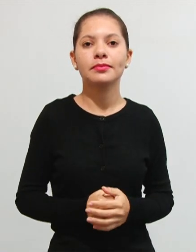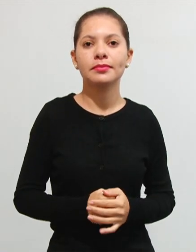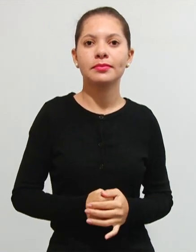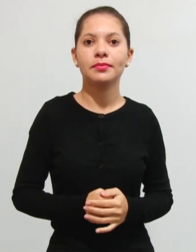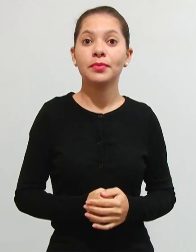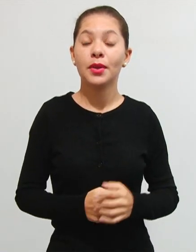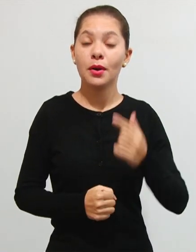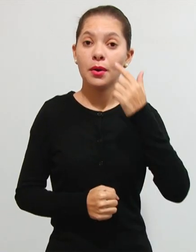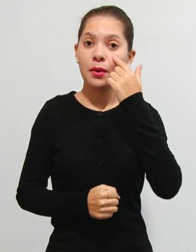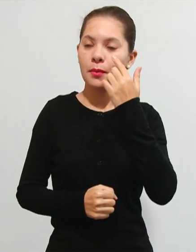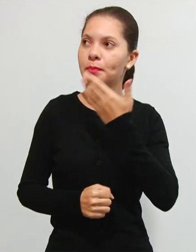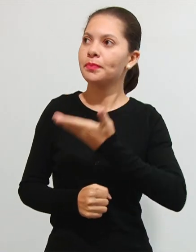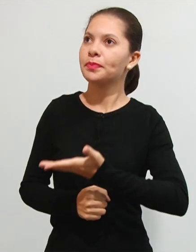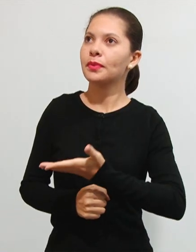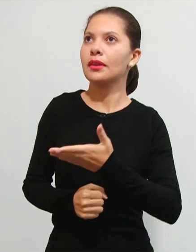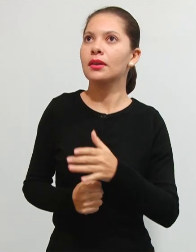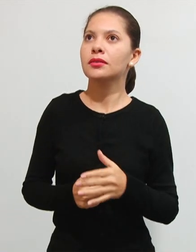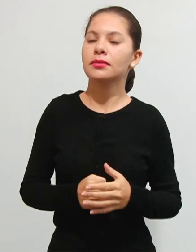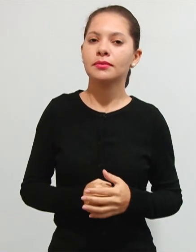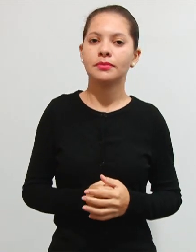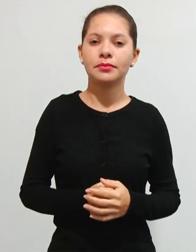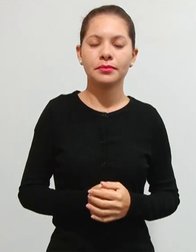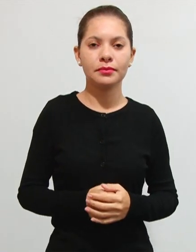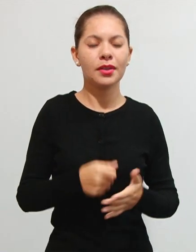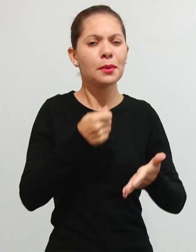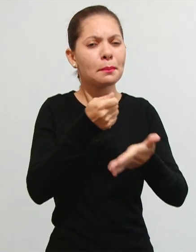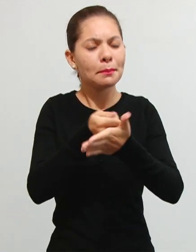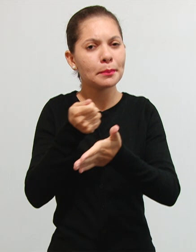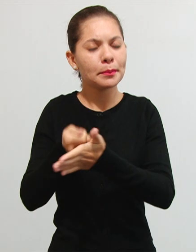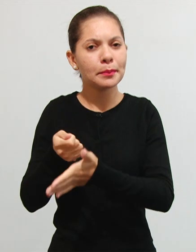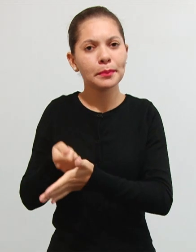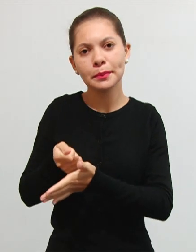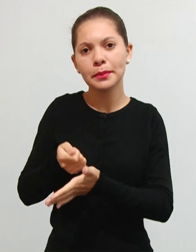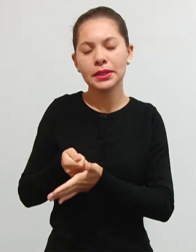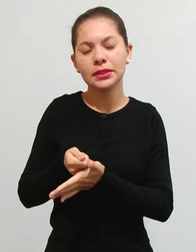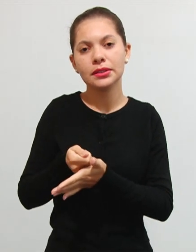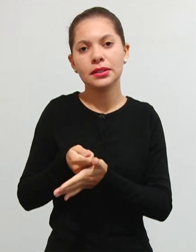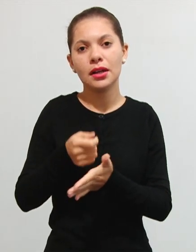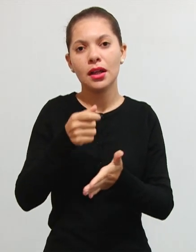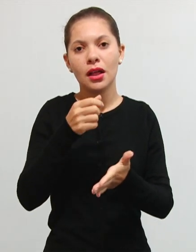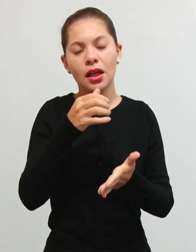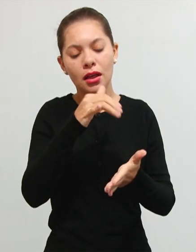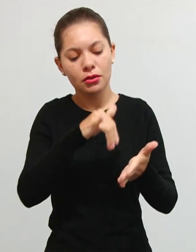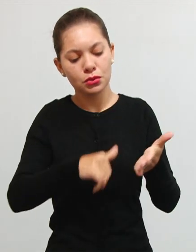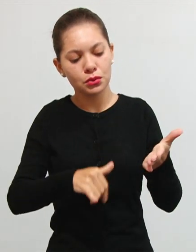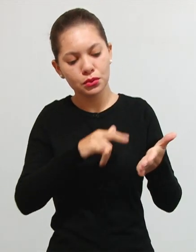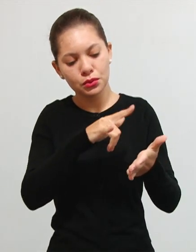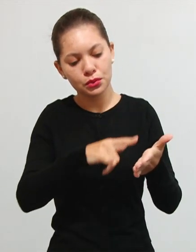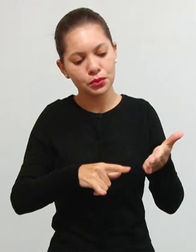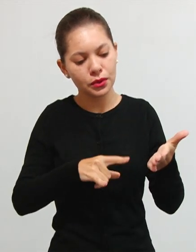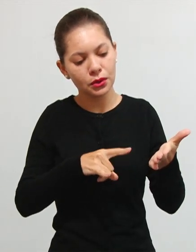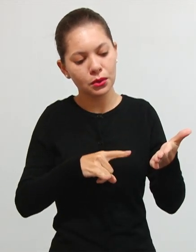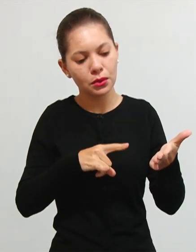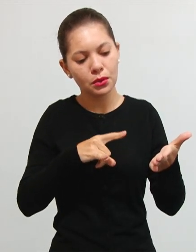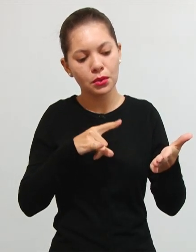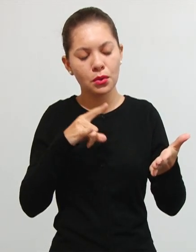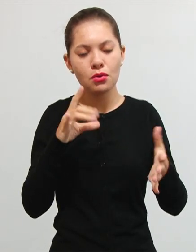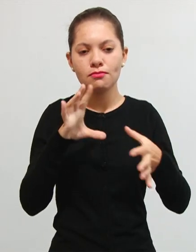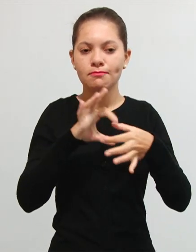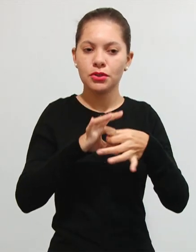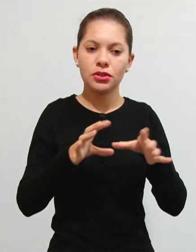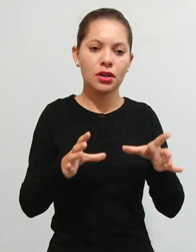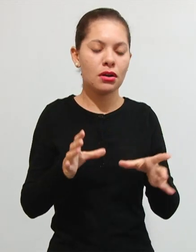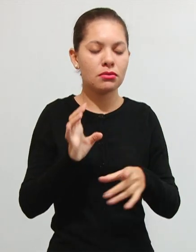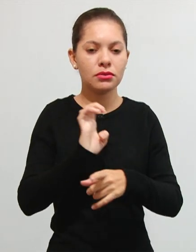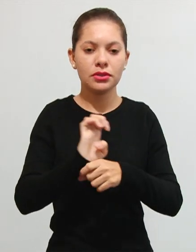Olha só, para a legitimação da cobrança das taxas, os entes políticos, que vocês já sabem, a União, os Estados, o